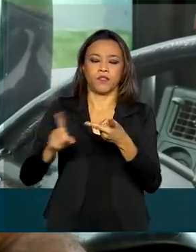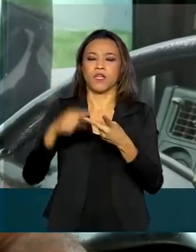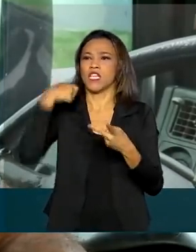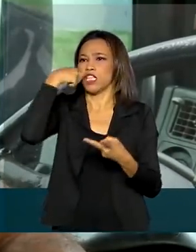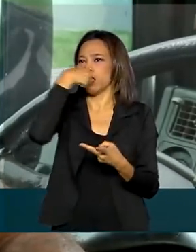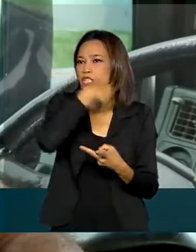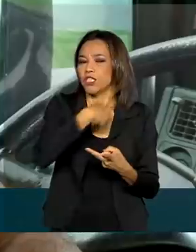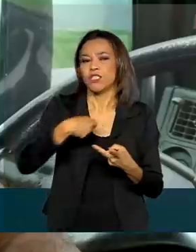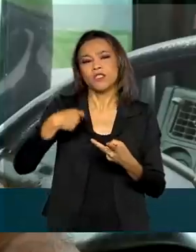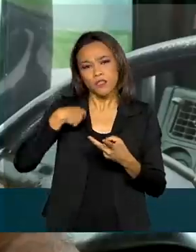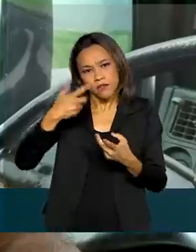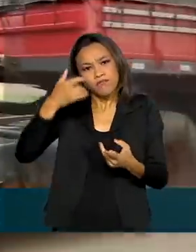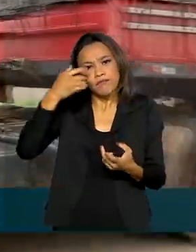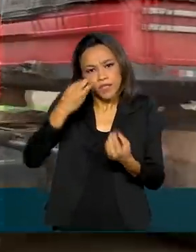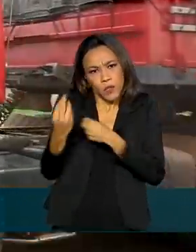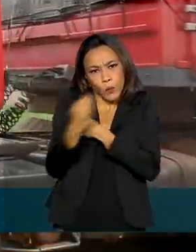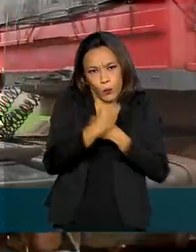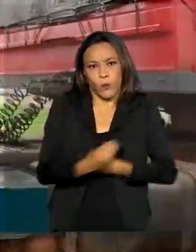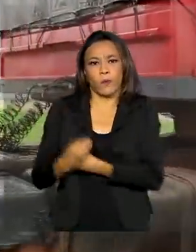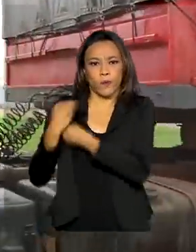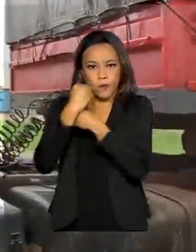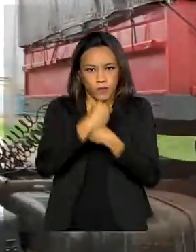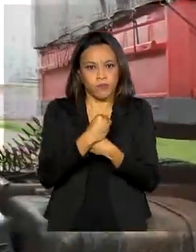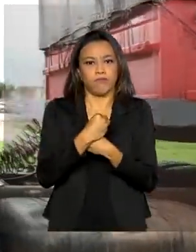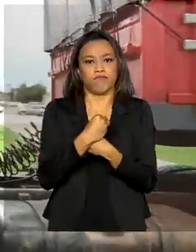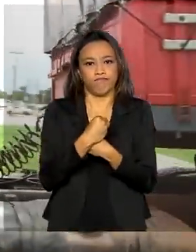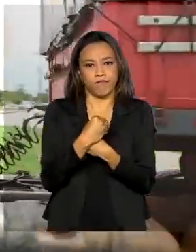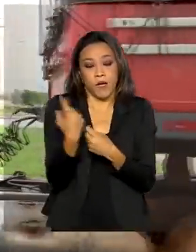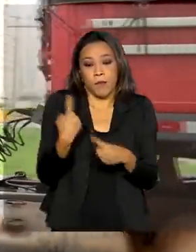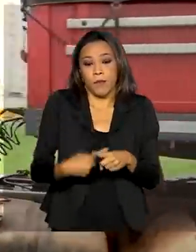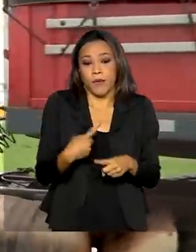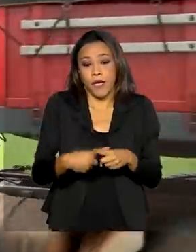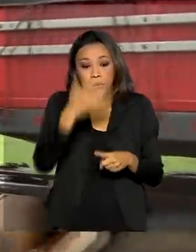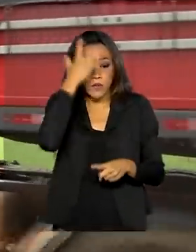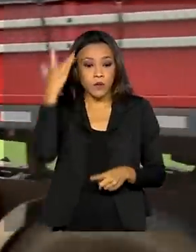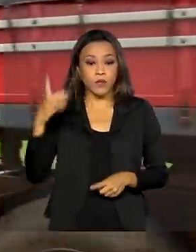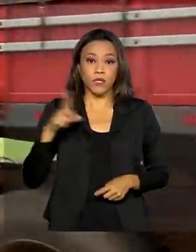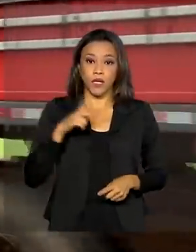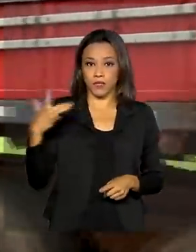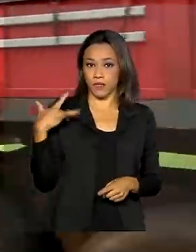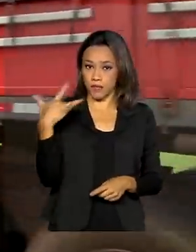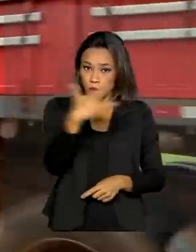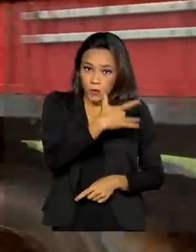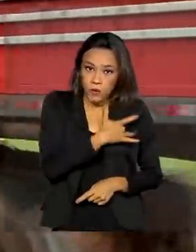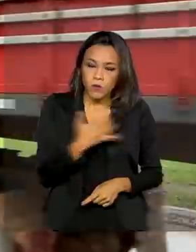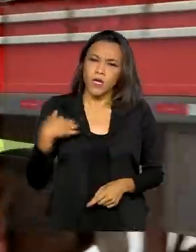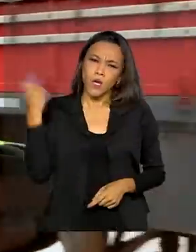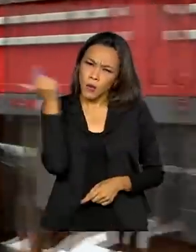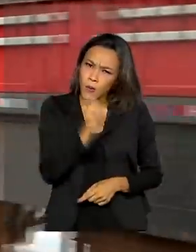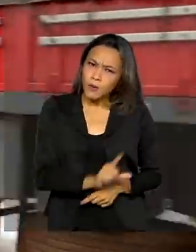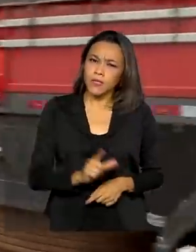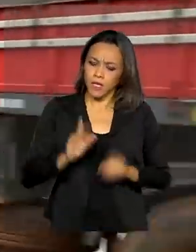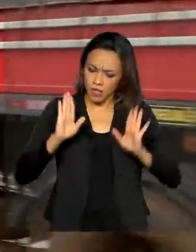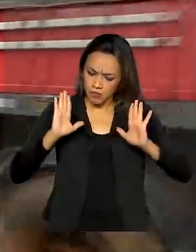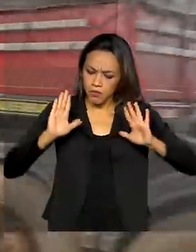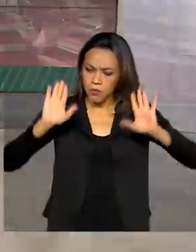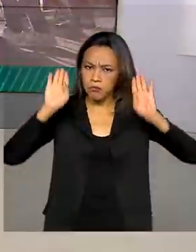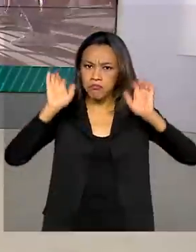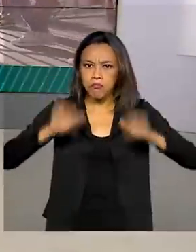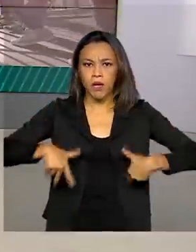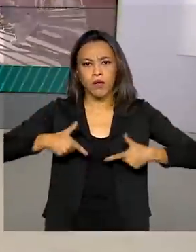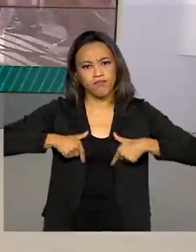fazendo uma prevenção. Porque a pessoa com saúde, ela consegue produzir muito bem e melhor.